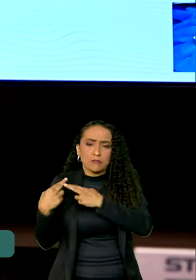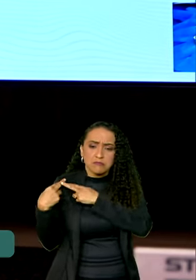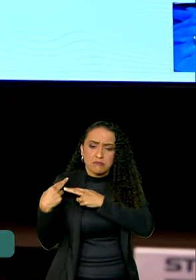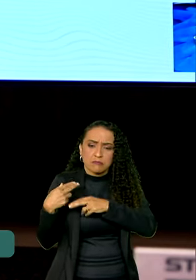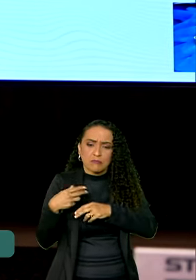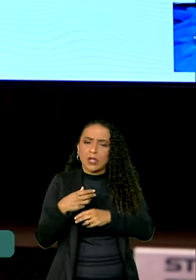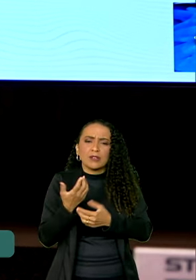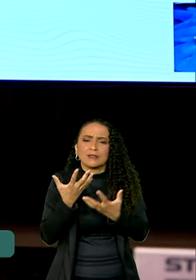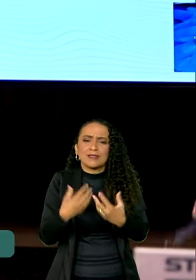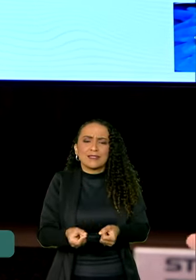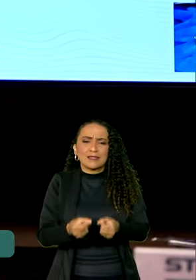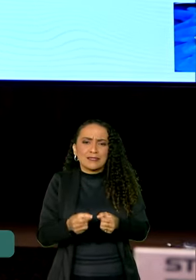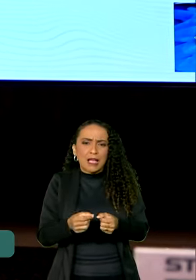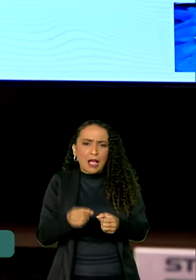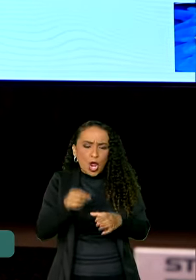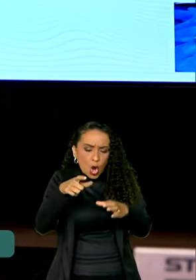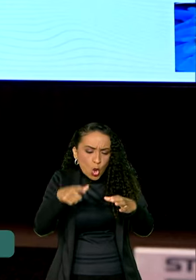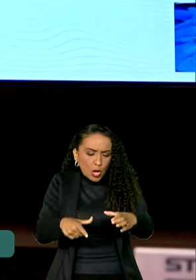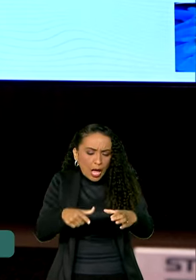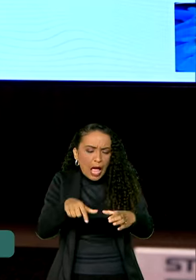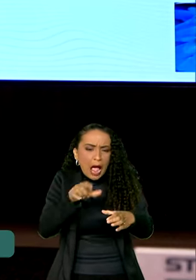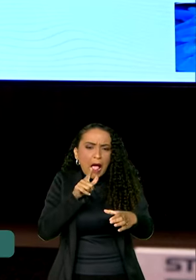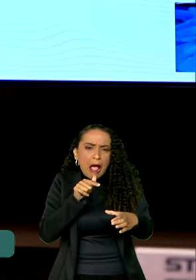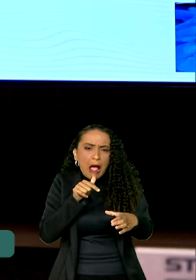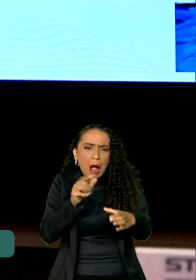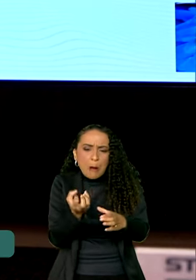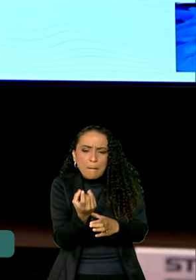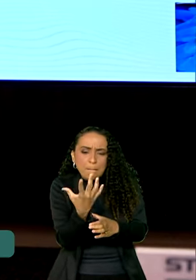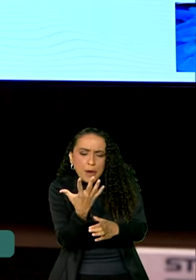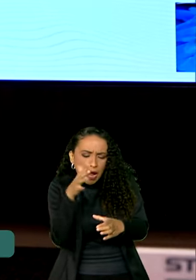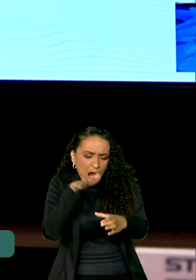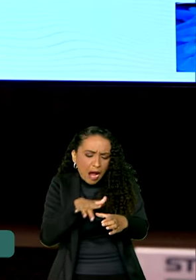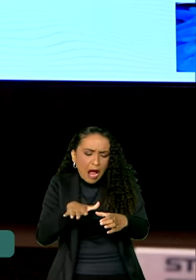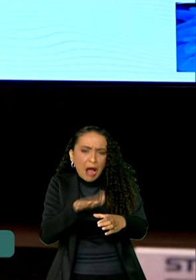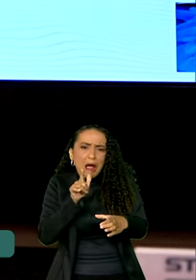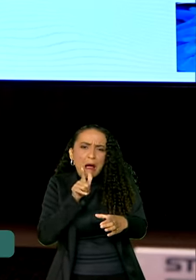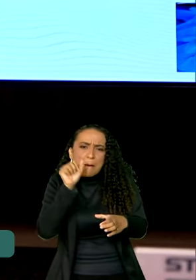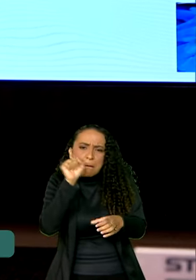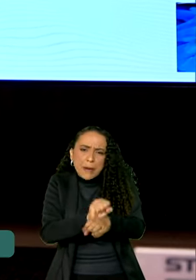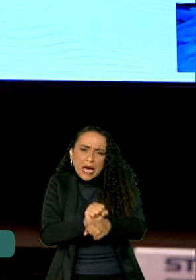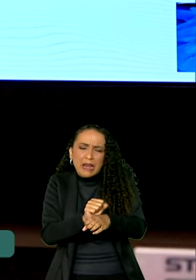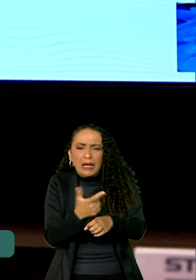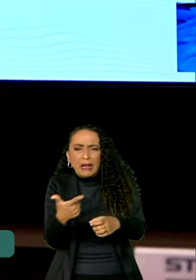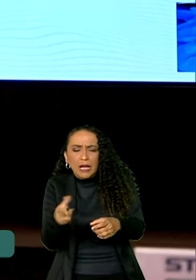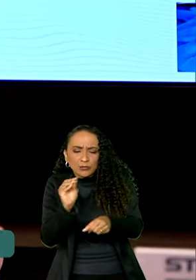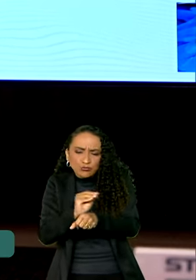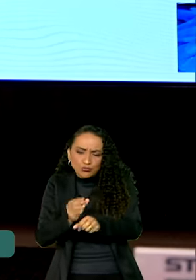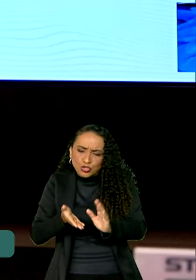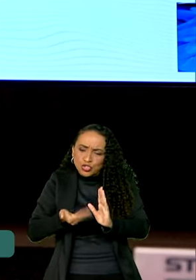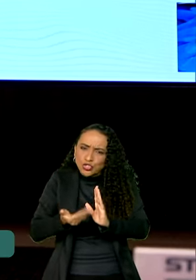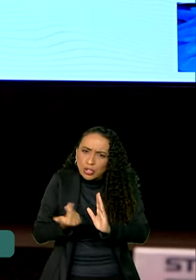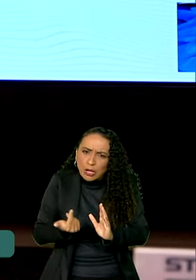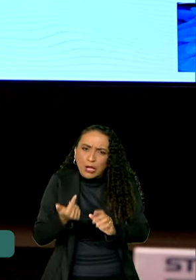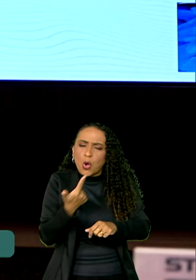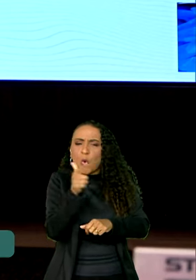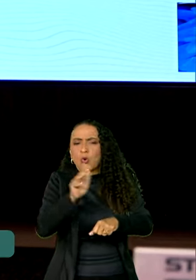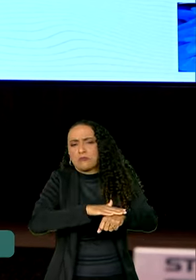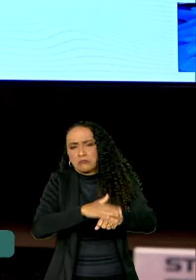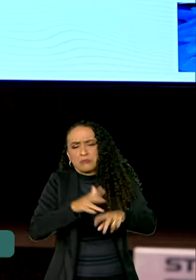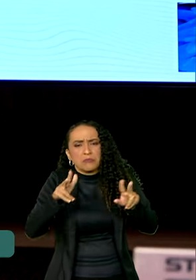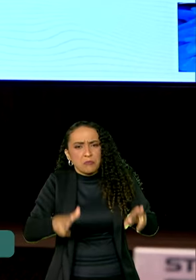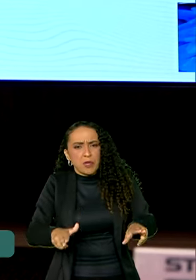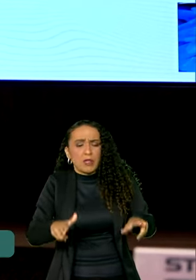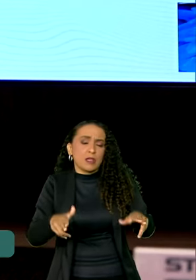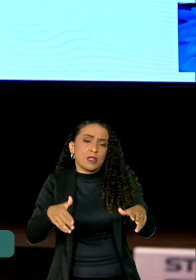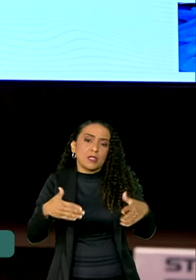permitir criadores de mosquito, vazinho de planta e outras ações dessa forma, dessa